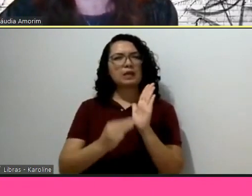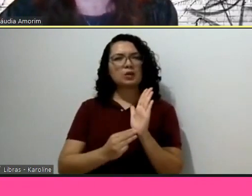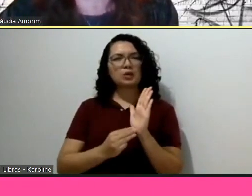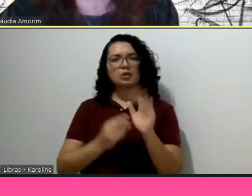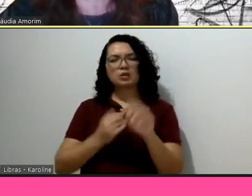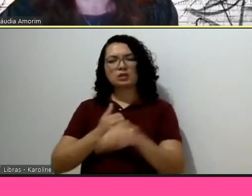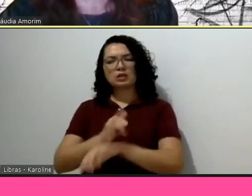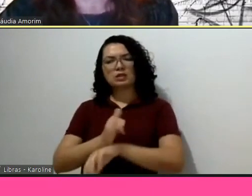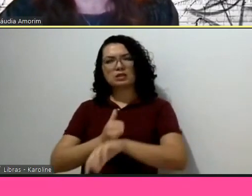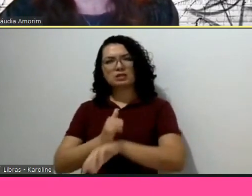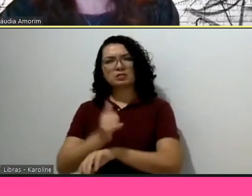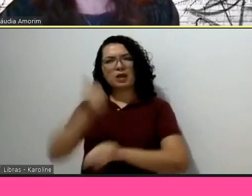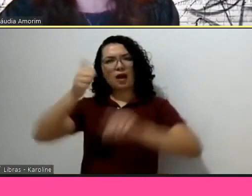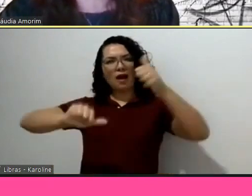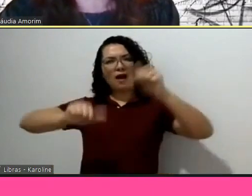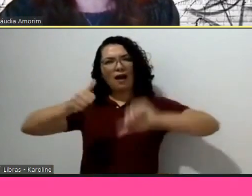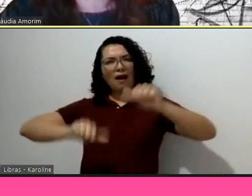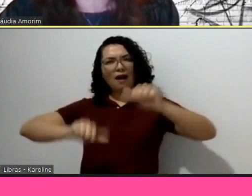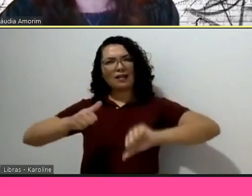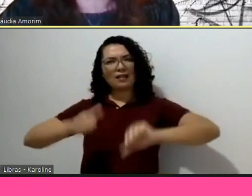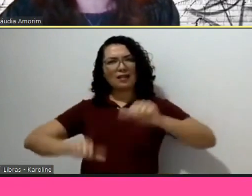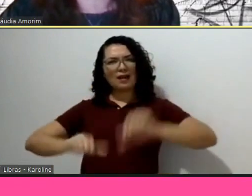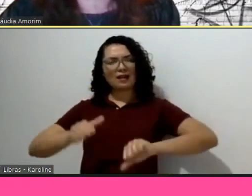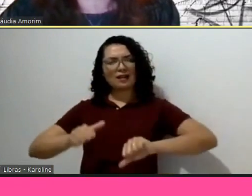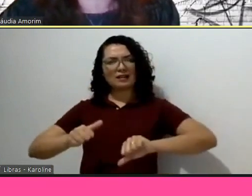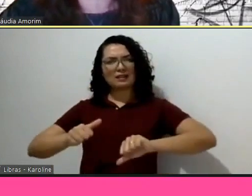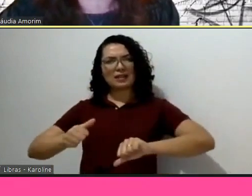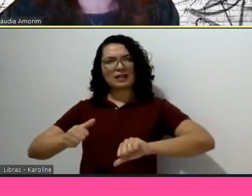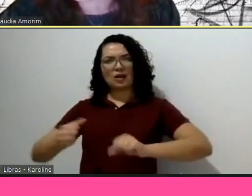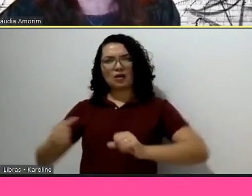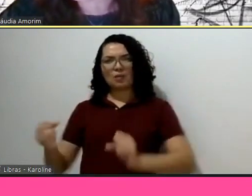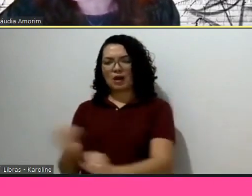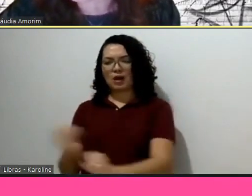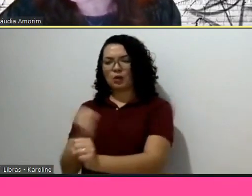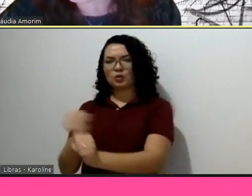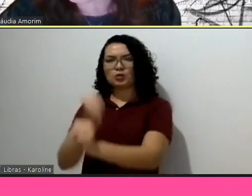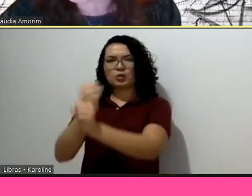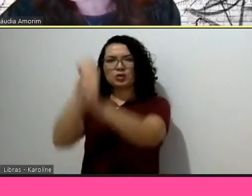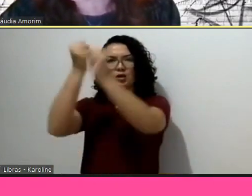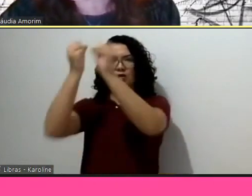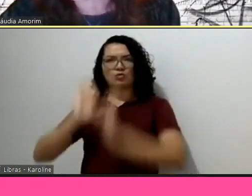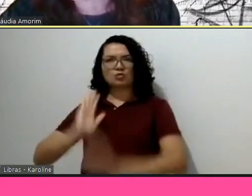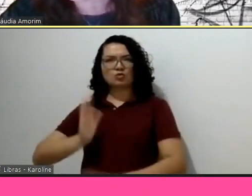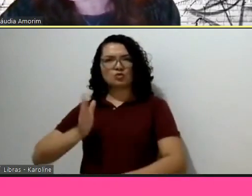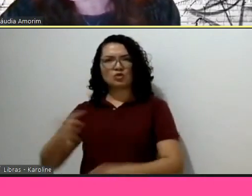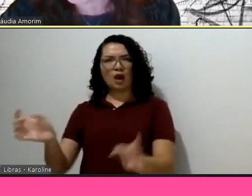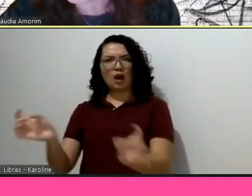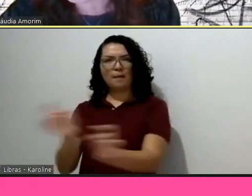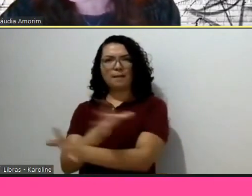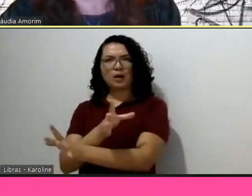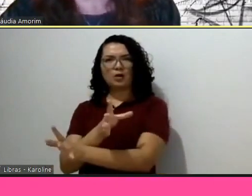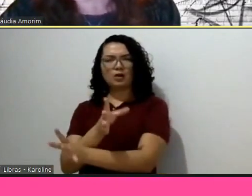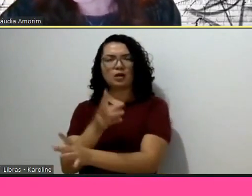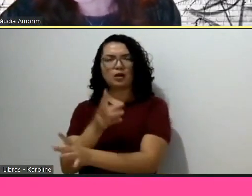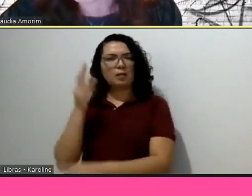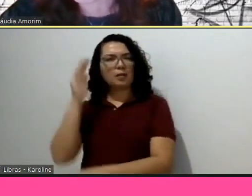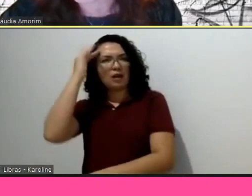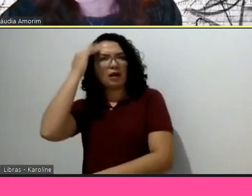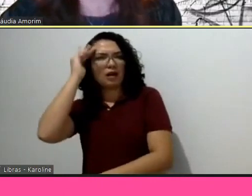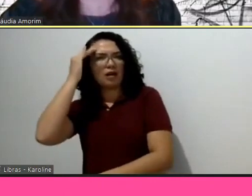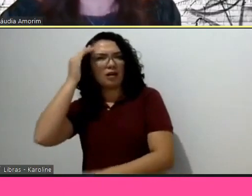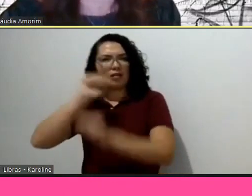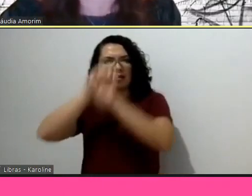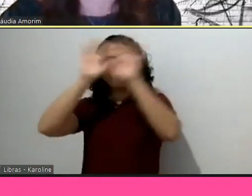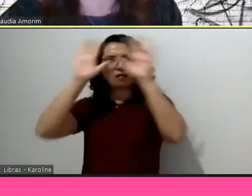construção já existente com o objetivo de avaliar o impacto de seus materiais já utilizados para termos uma visão mais clara para